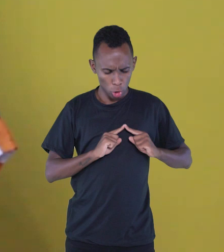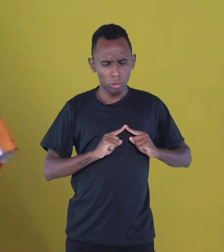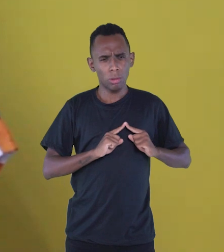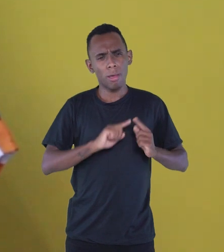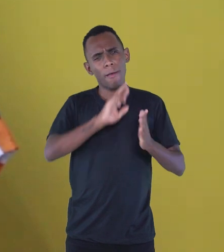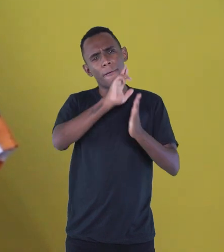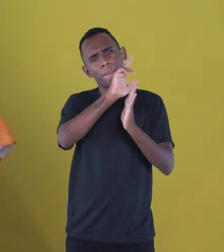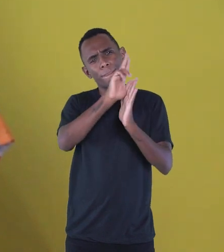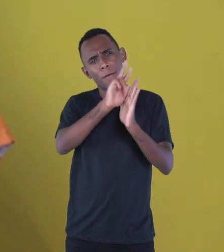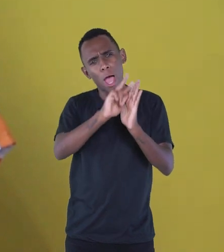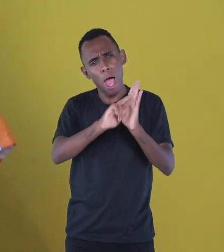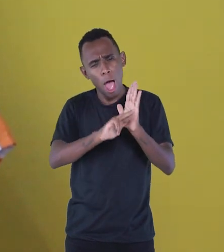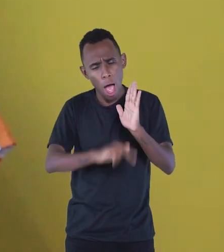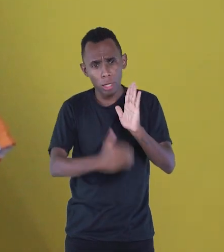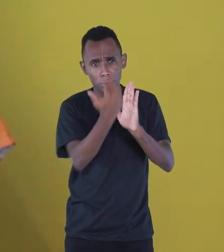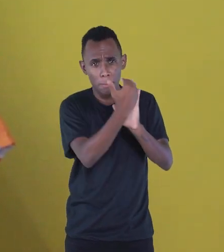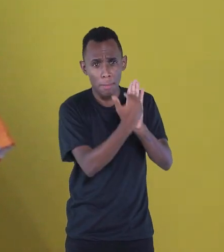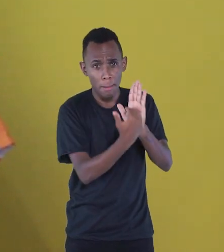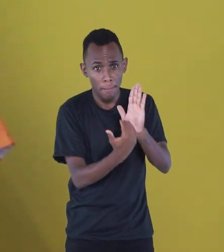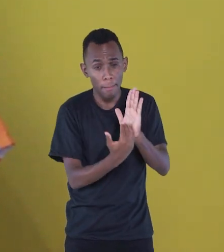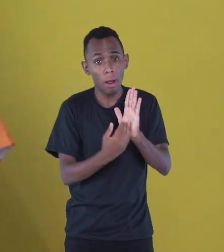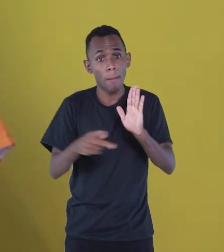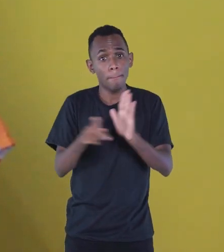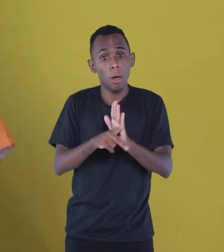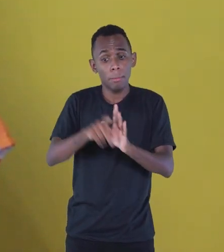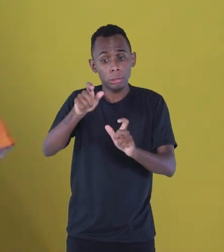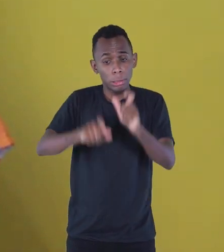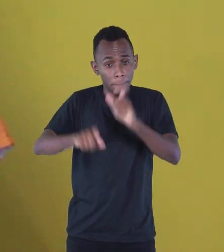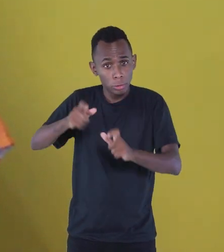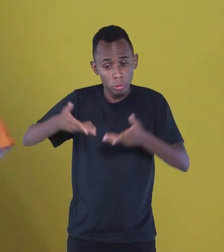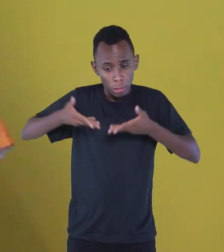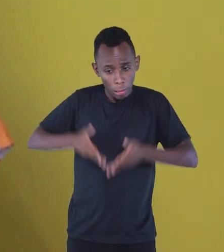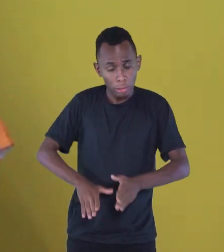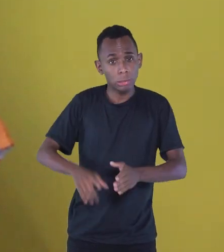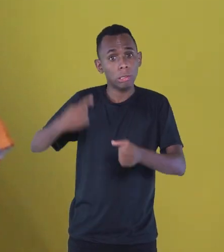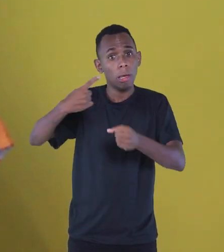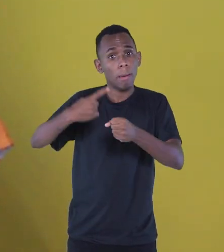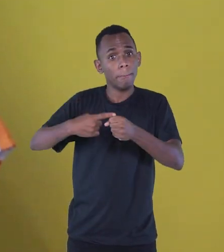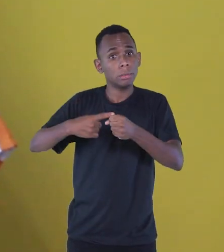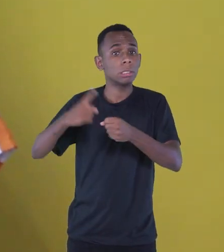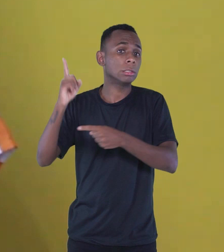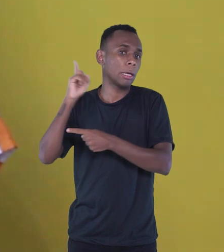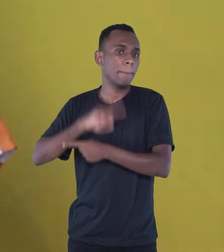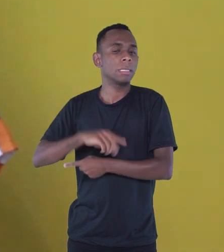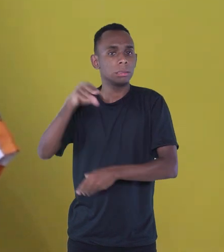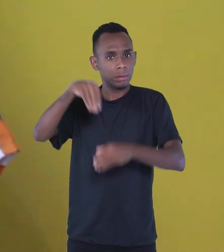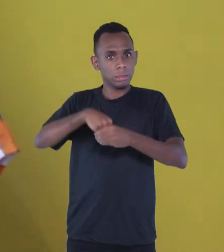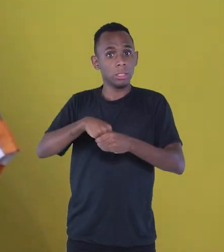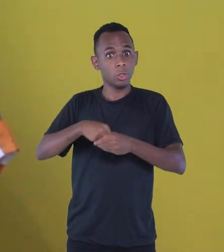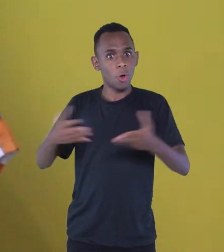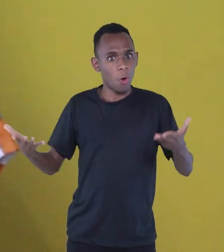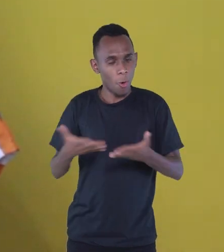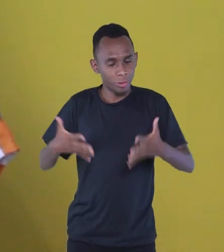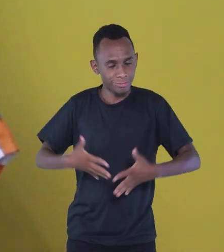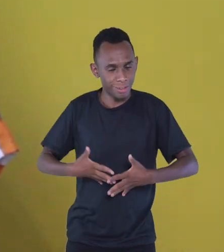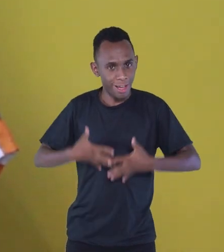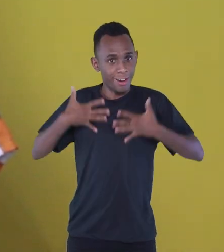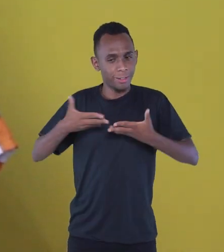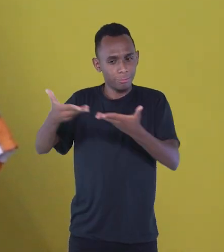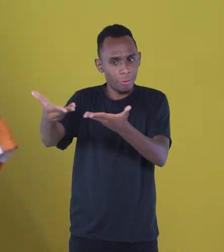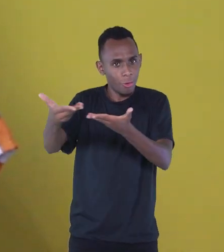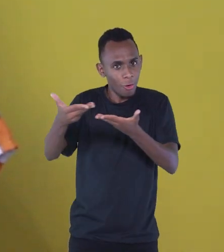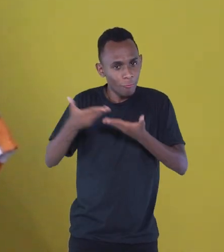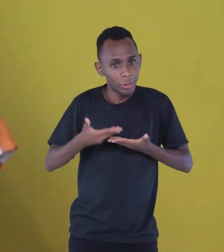série de eventos com autores nascidos em algumas cidades do interior de Minas, e hoje a minha alegria de